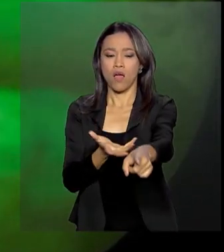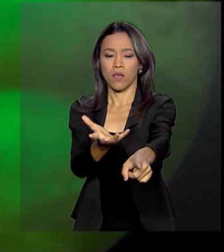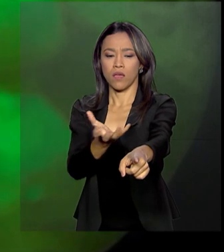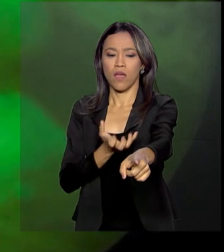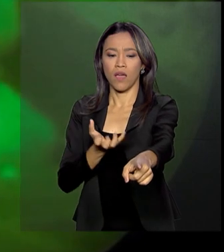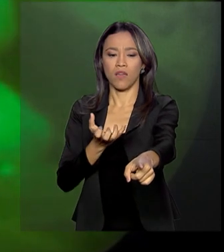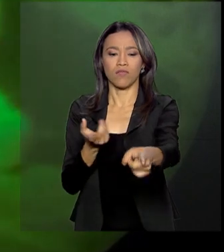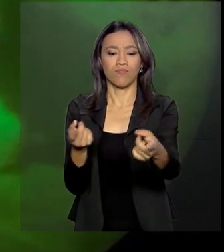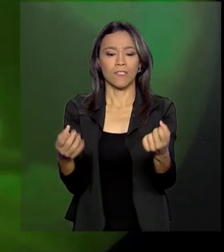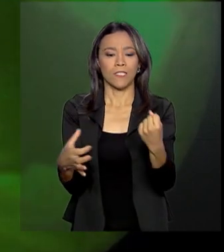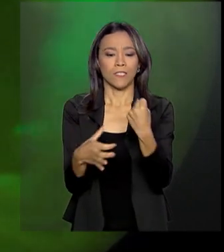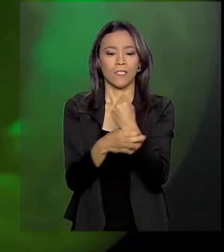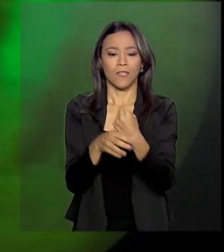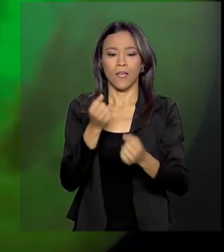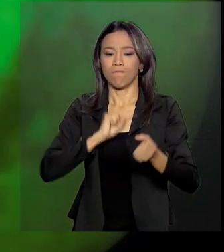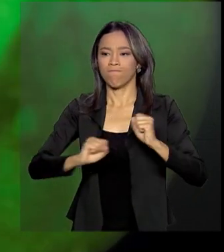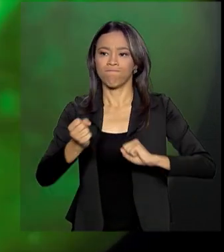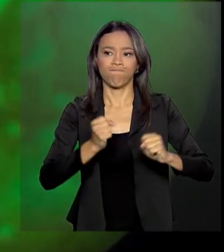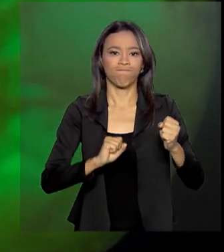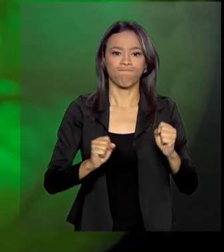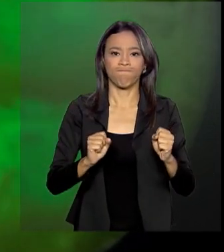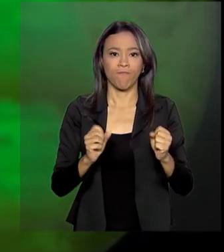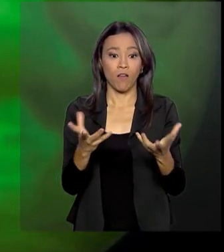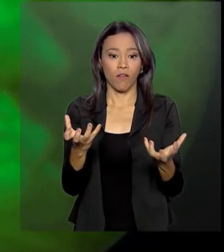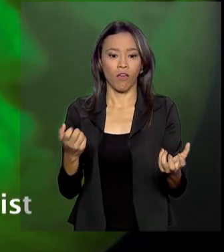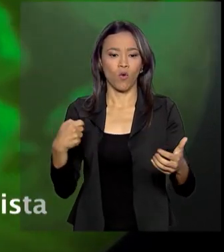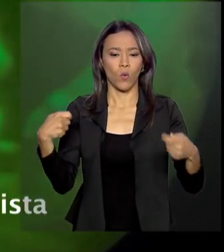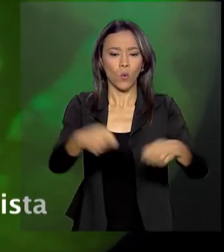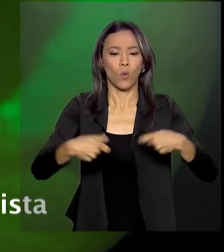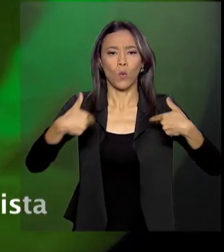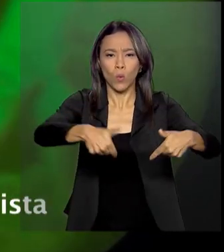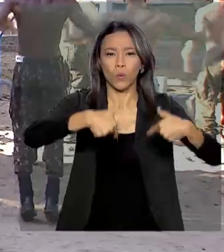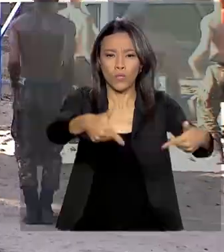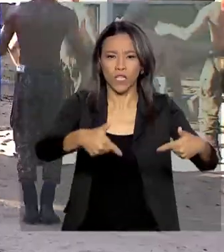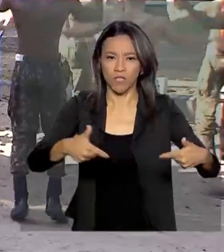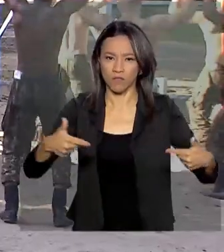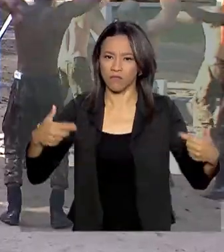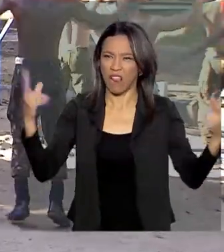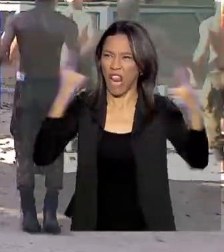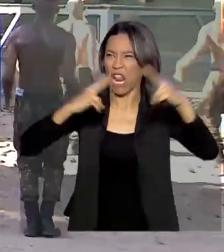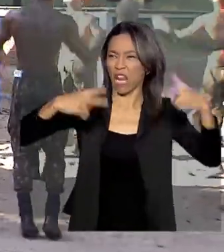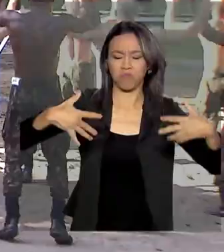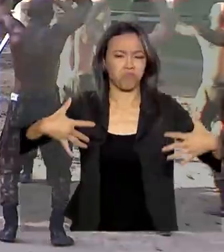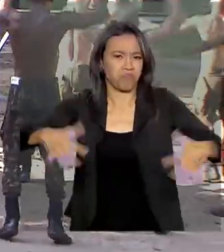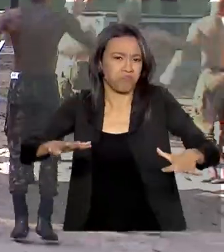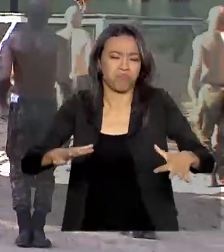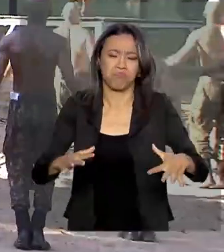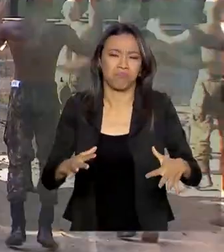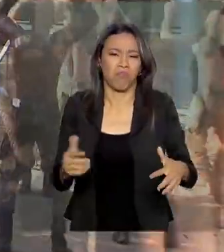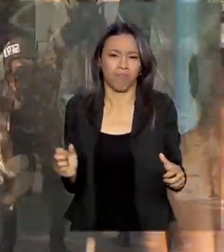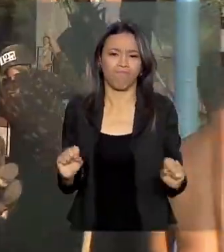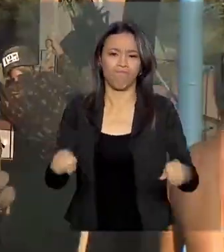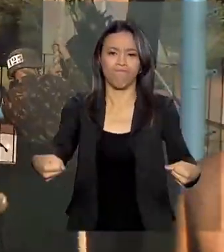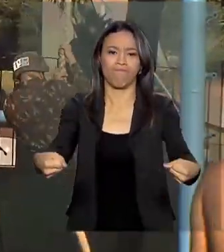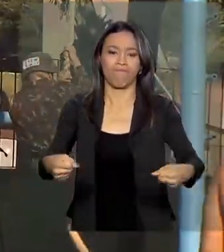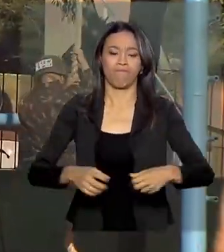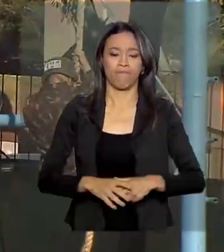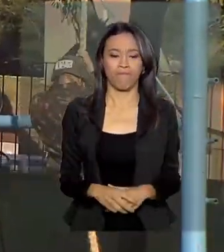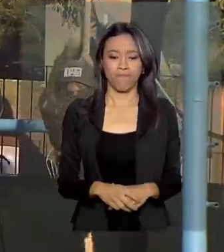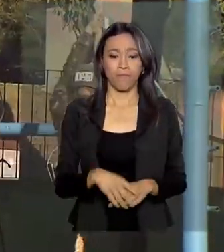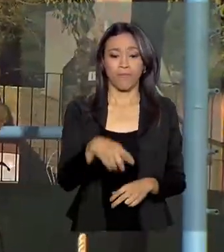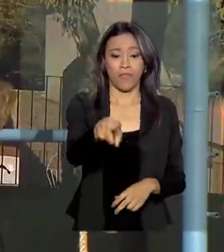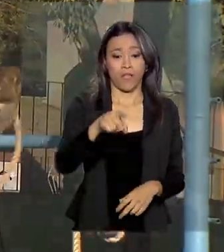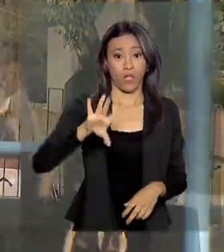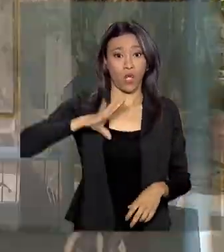insegurança e a inquietação. Quero a luta e a tormenta. Um, dois, três, quatro, um. A